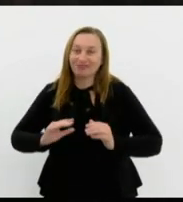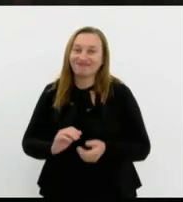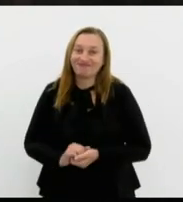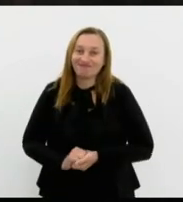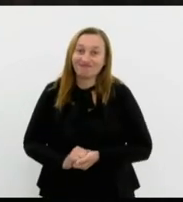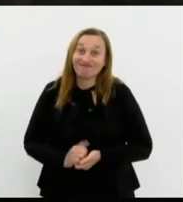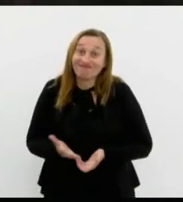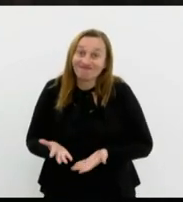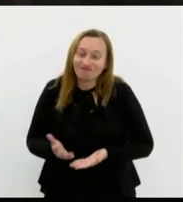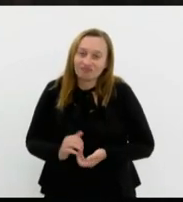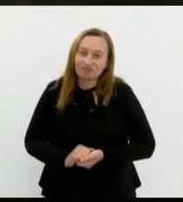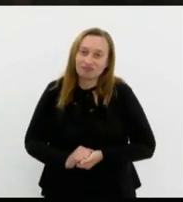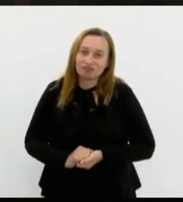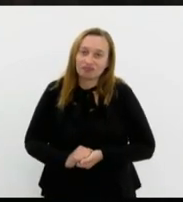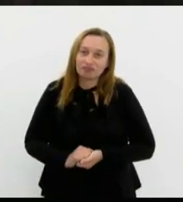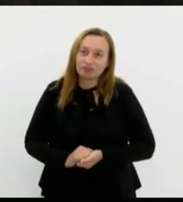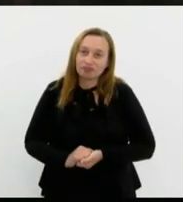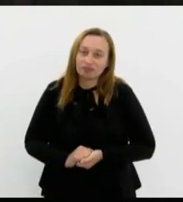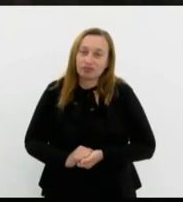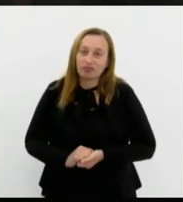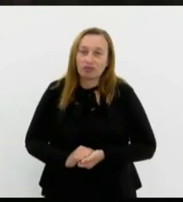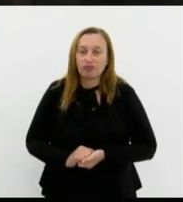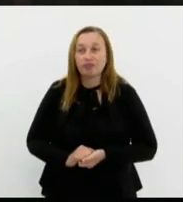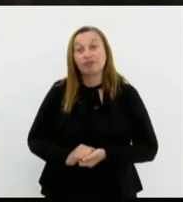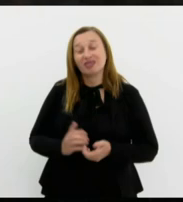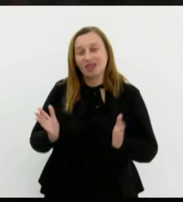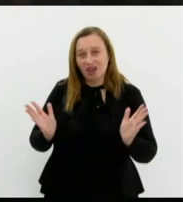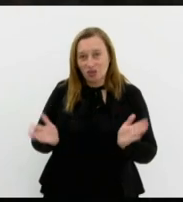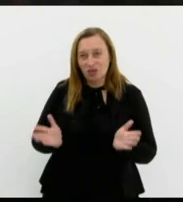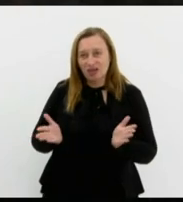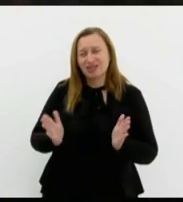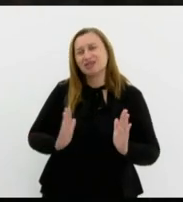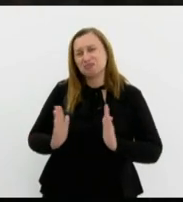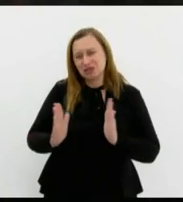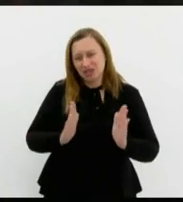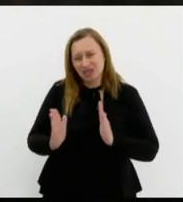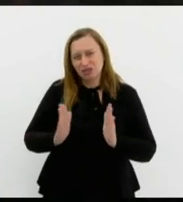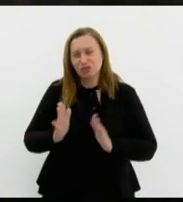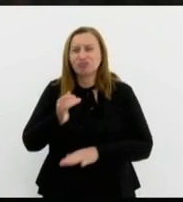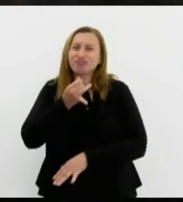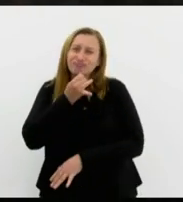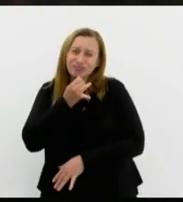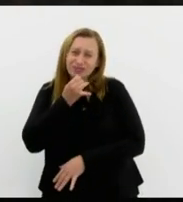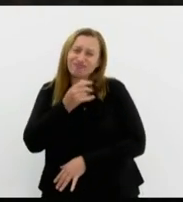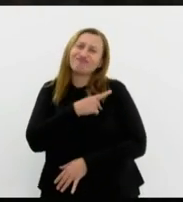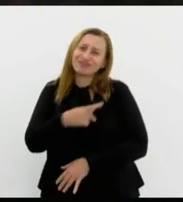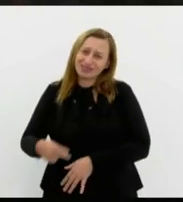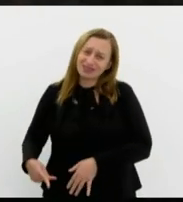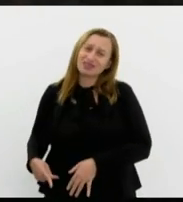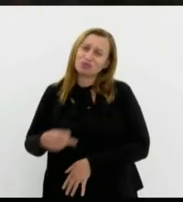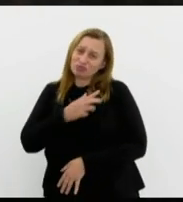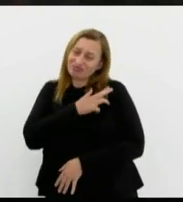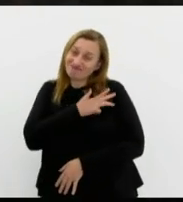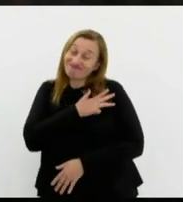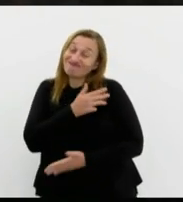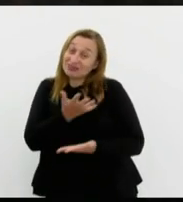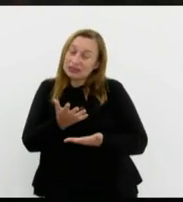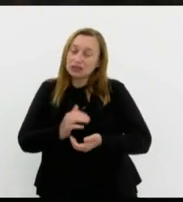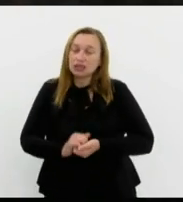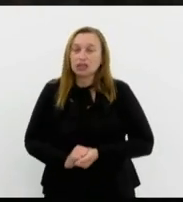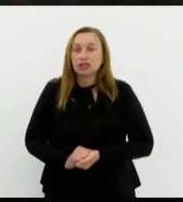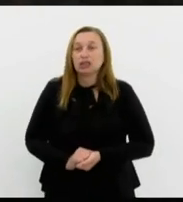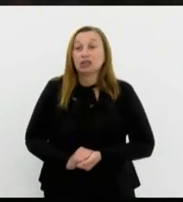e a gente teve agora esse episódio muito delicado do presidente Lula ao